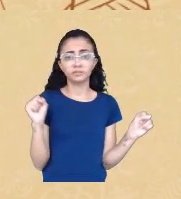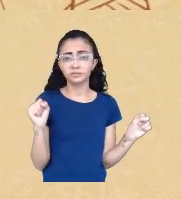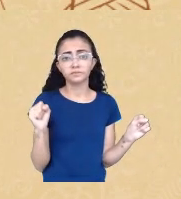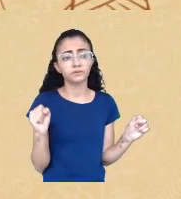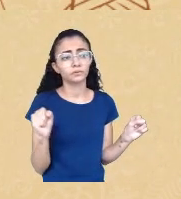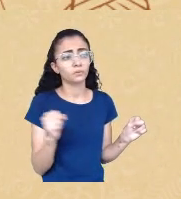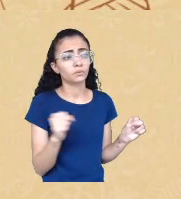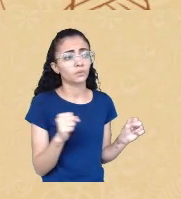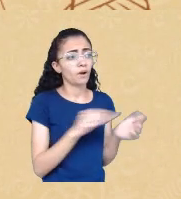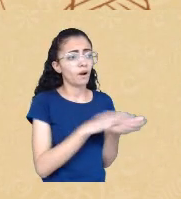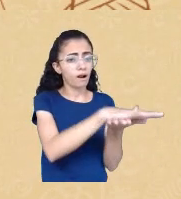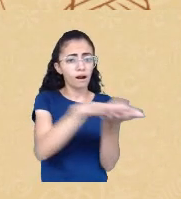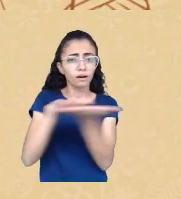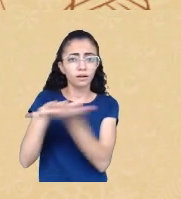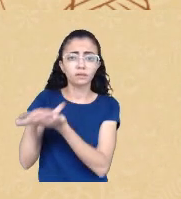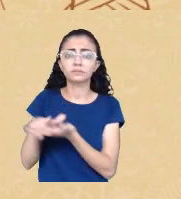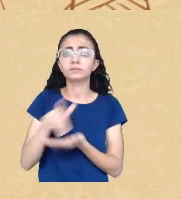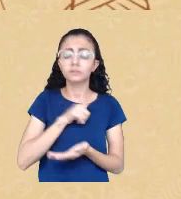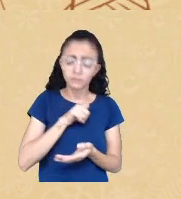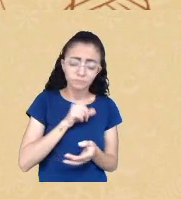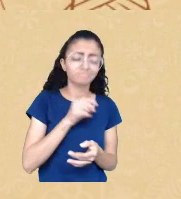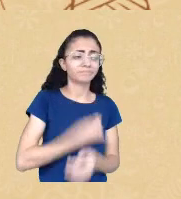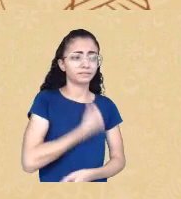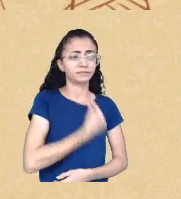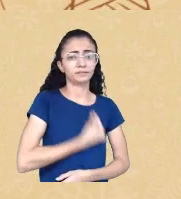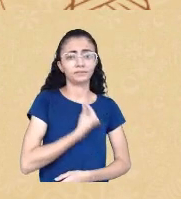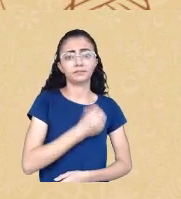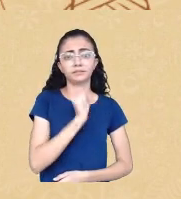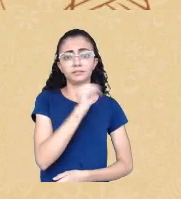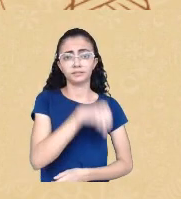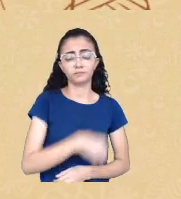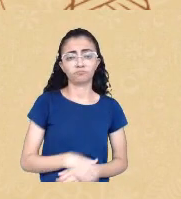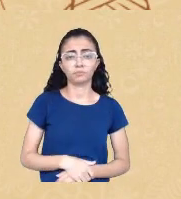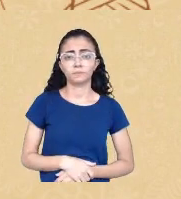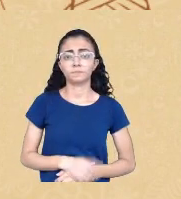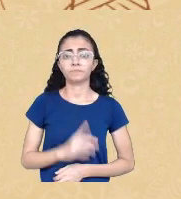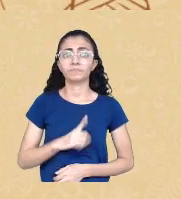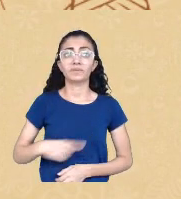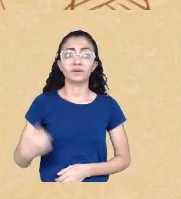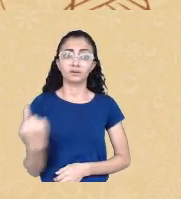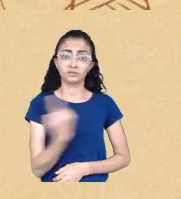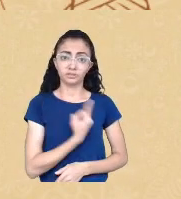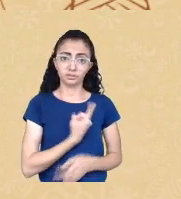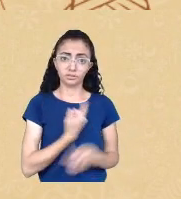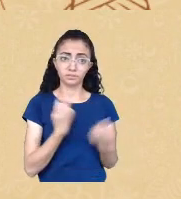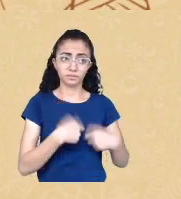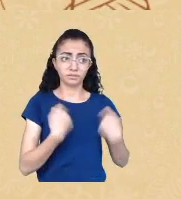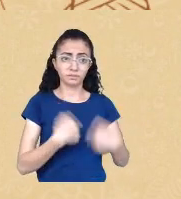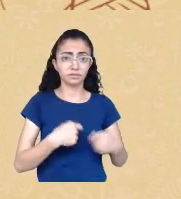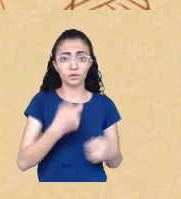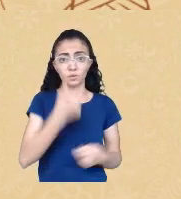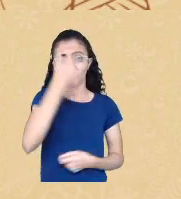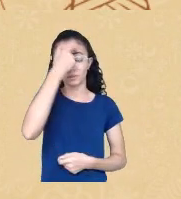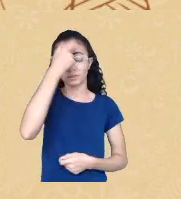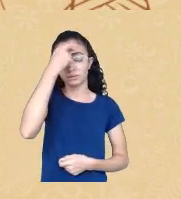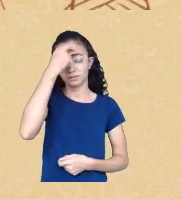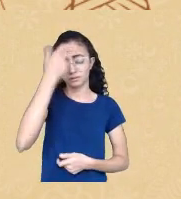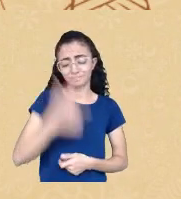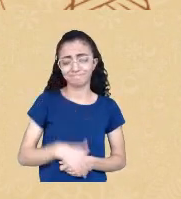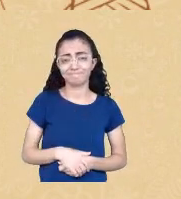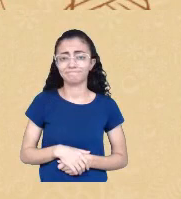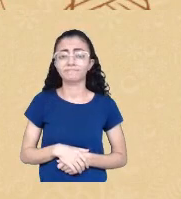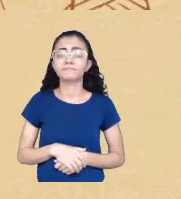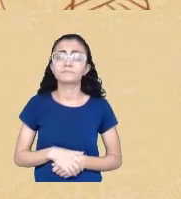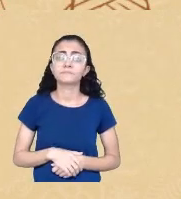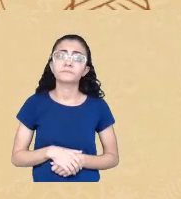há mal nenhum nisso o ruim é se a gente não toma consciência e continua nesse lugar mas fique aqui